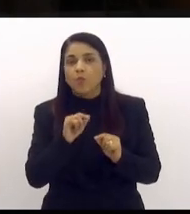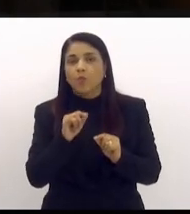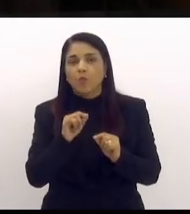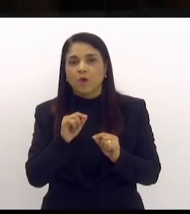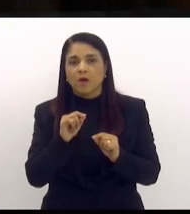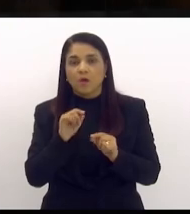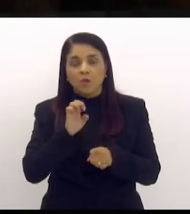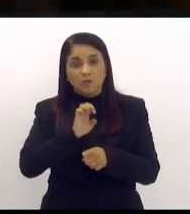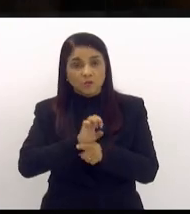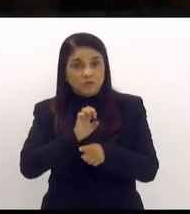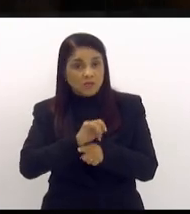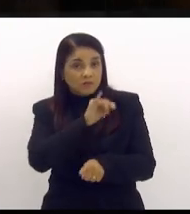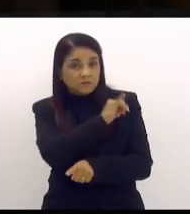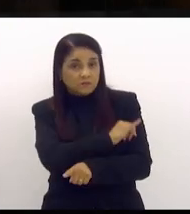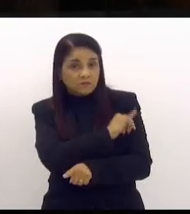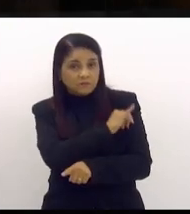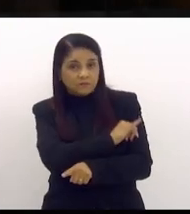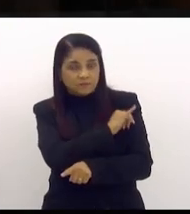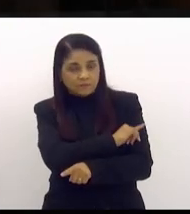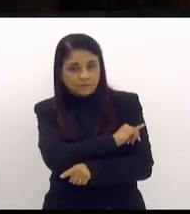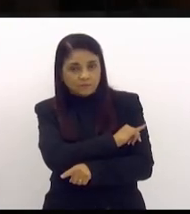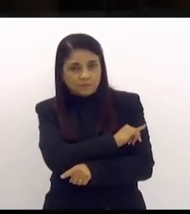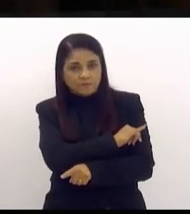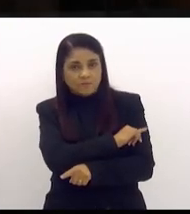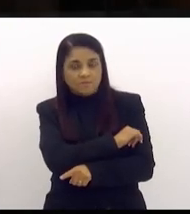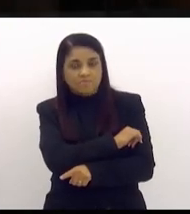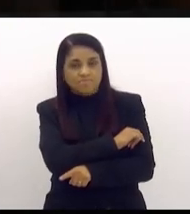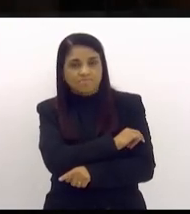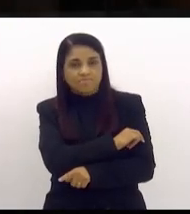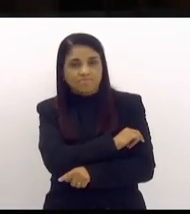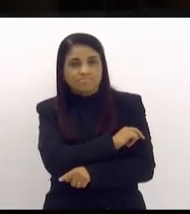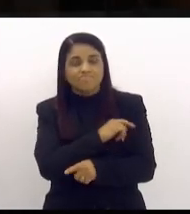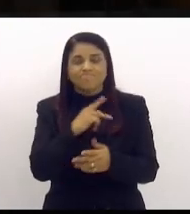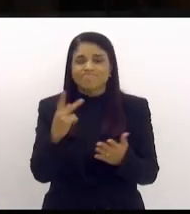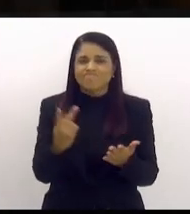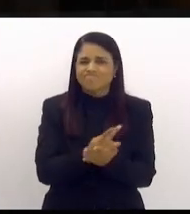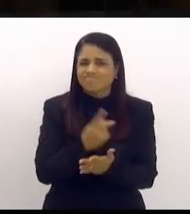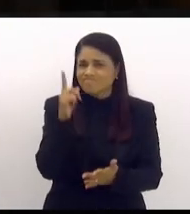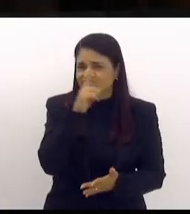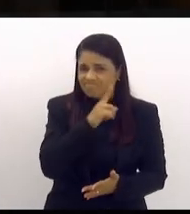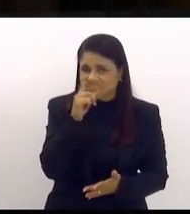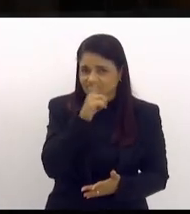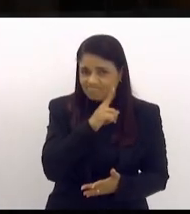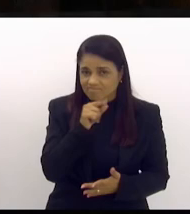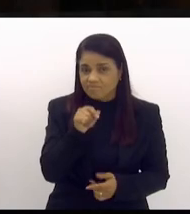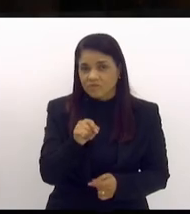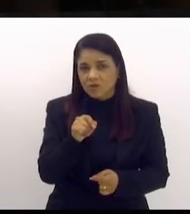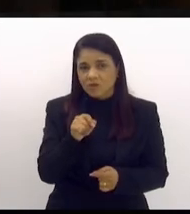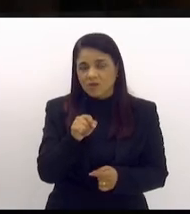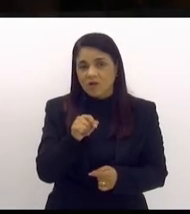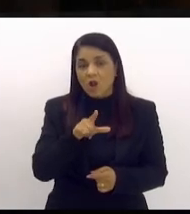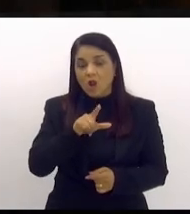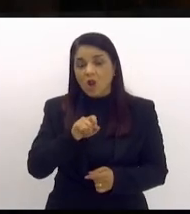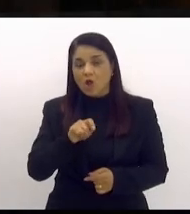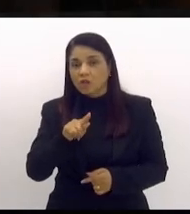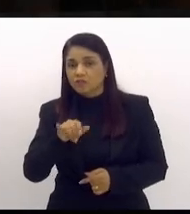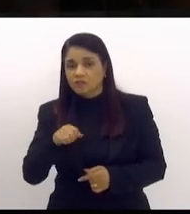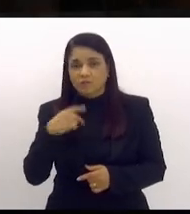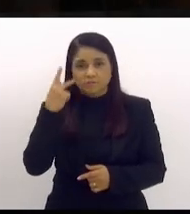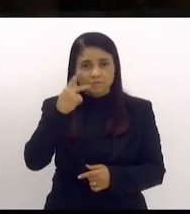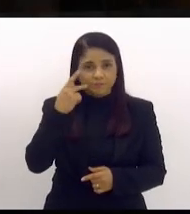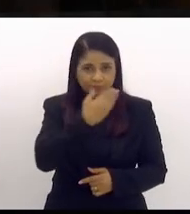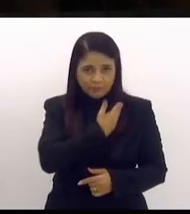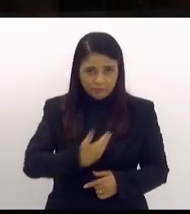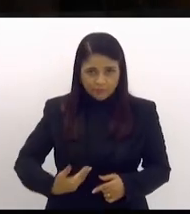o Estado do Rio de Janeiro acaba errando com uma lógica de política pública